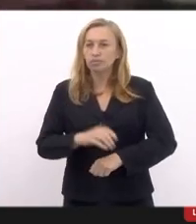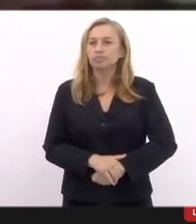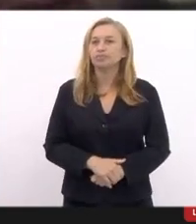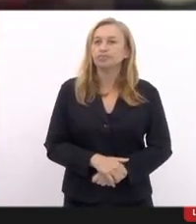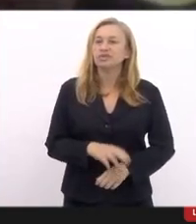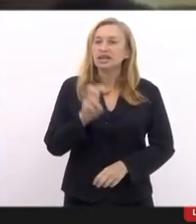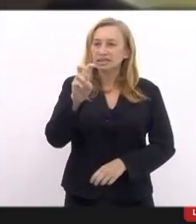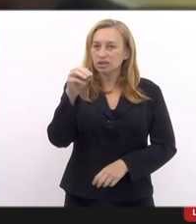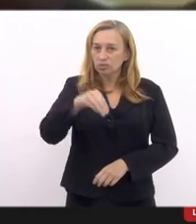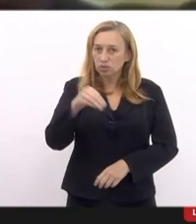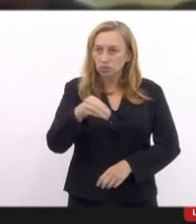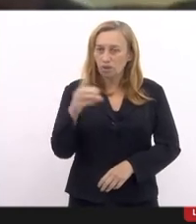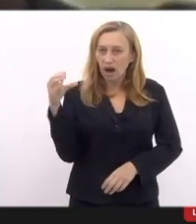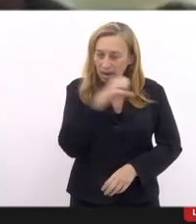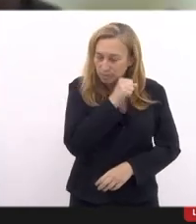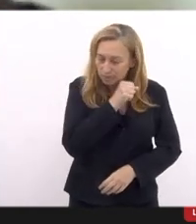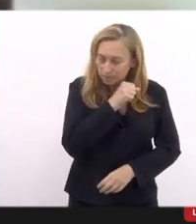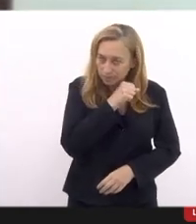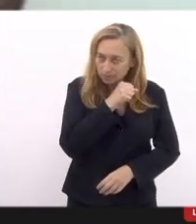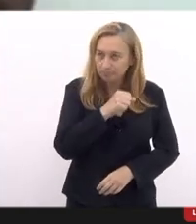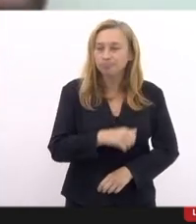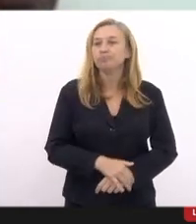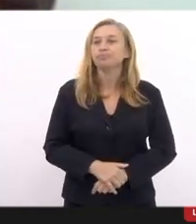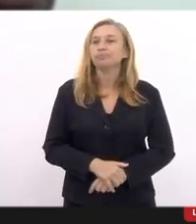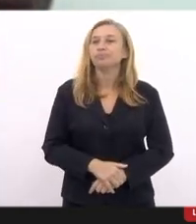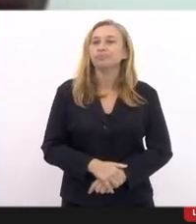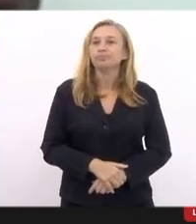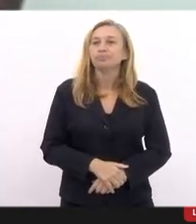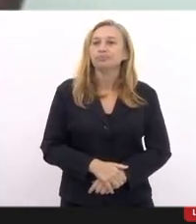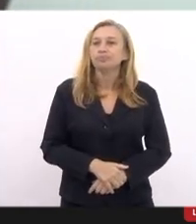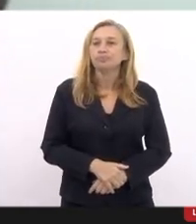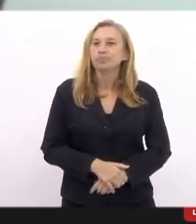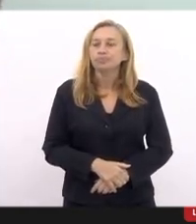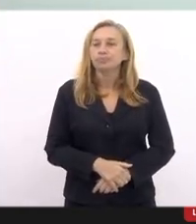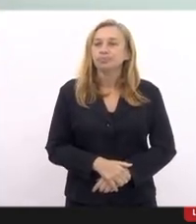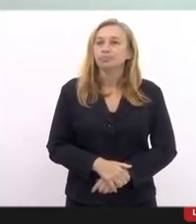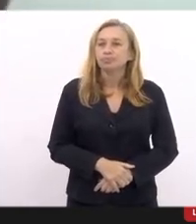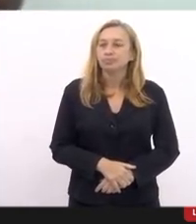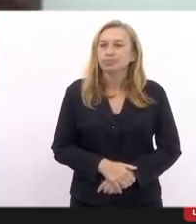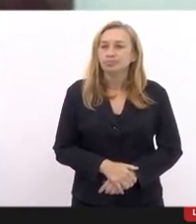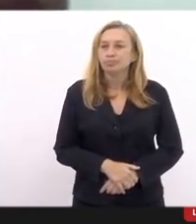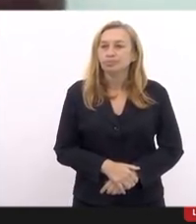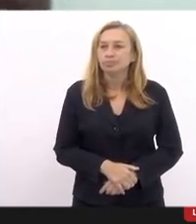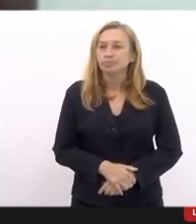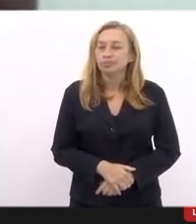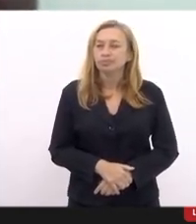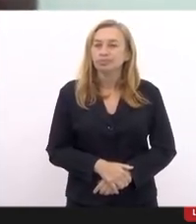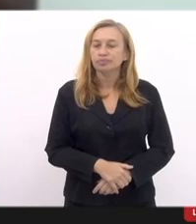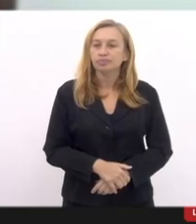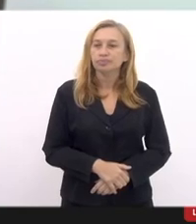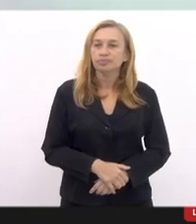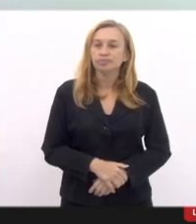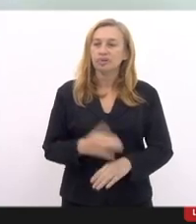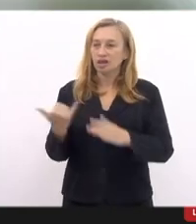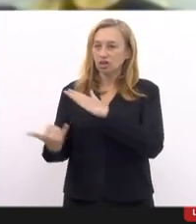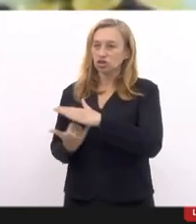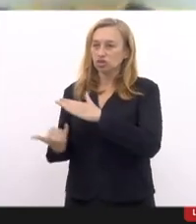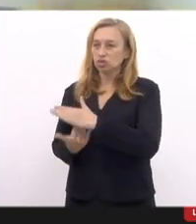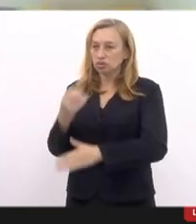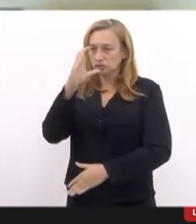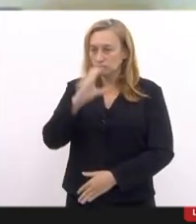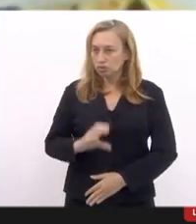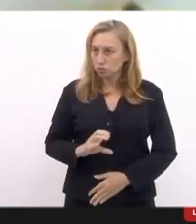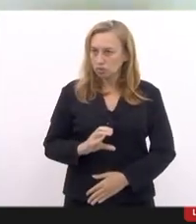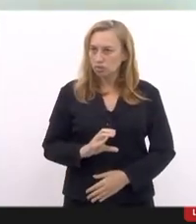temos cinco minutos, vamos tentar ser breves pela população a isso. A postura da instituição, ela é